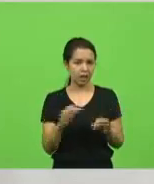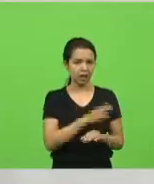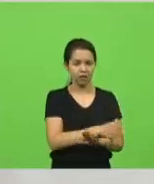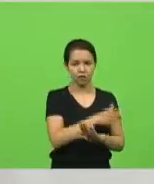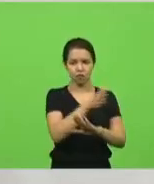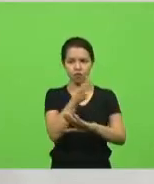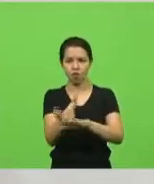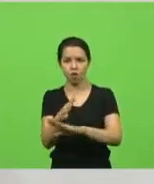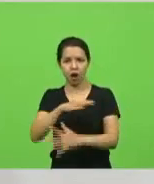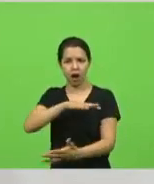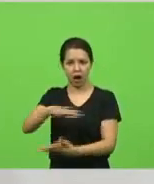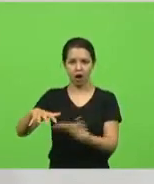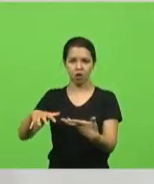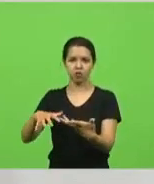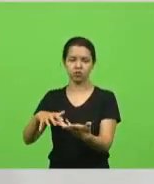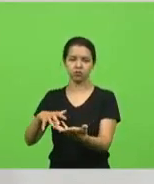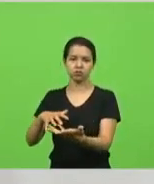uma cidade.